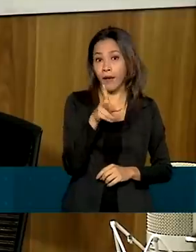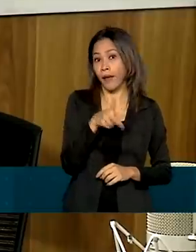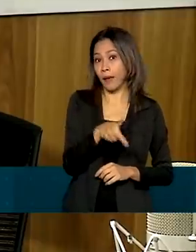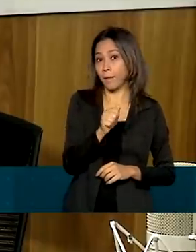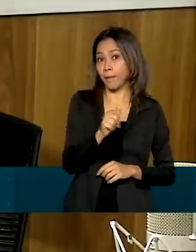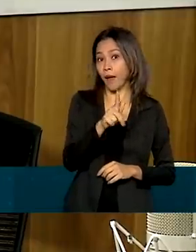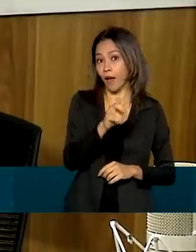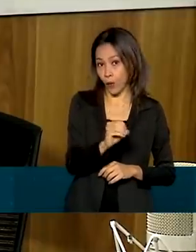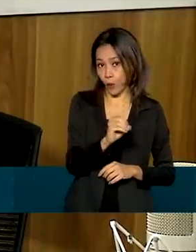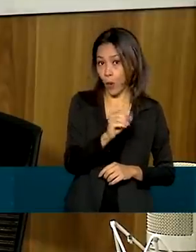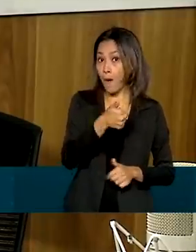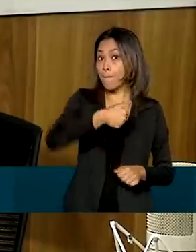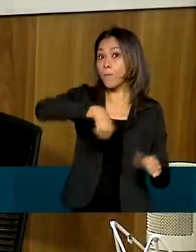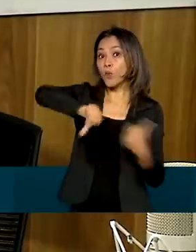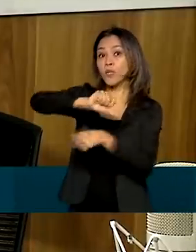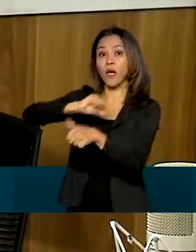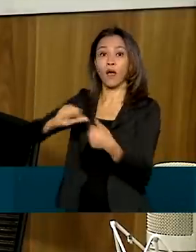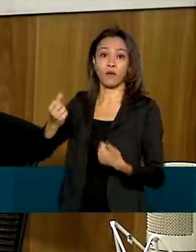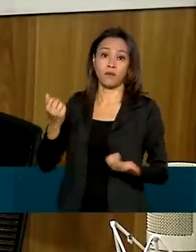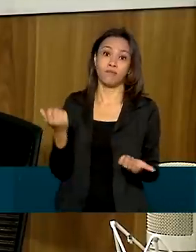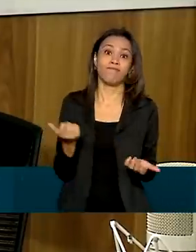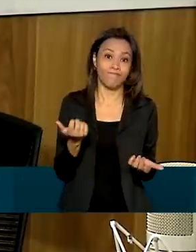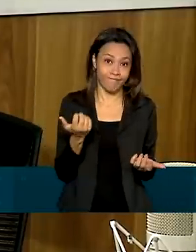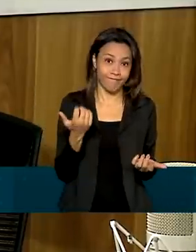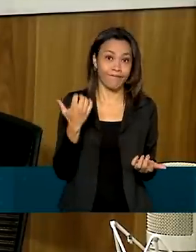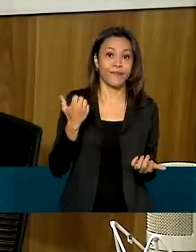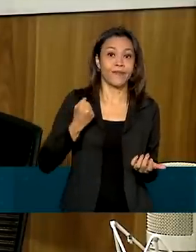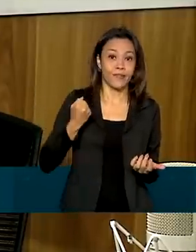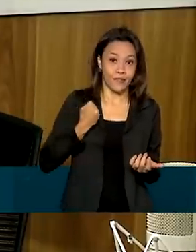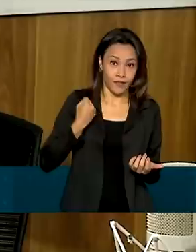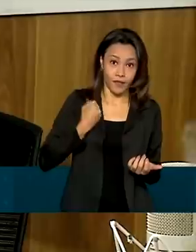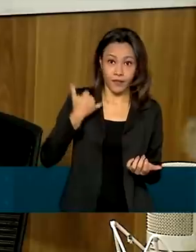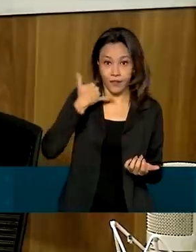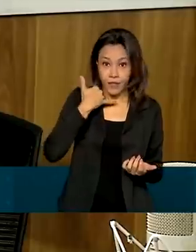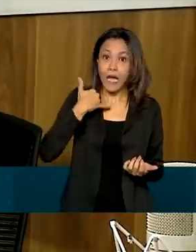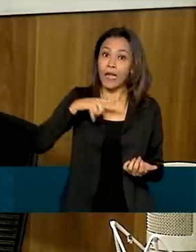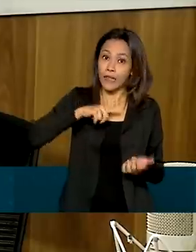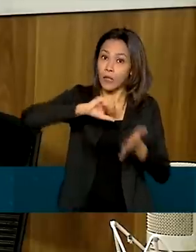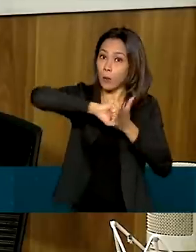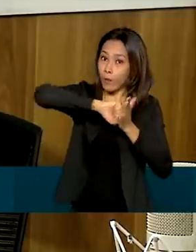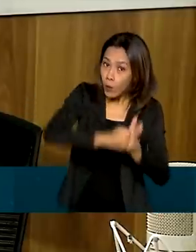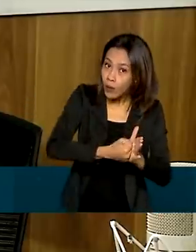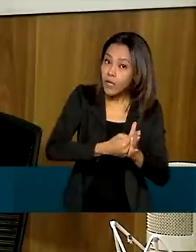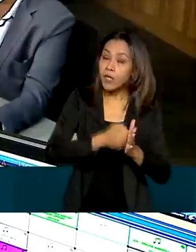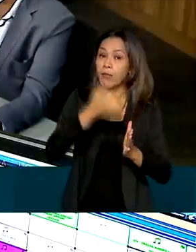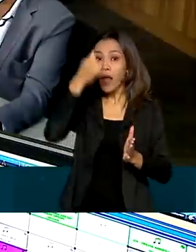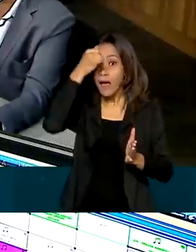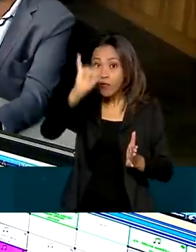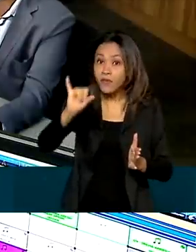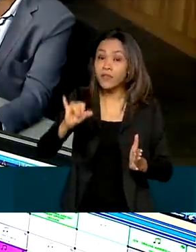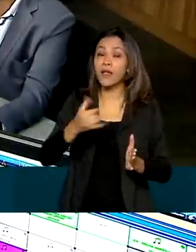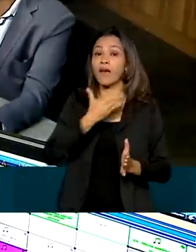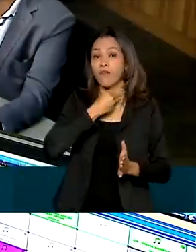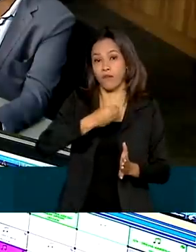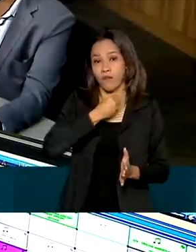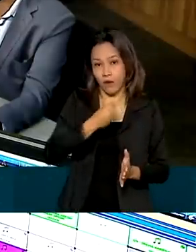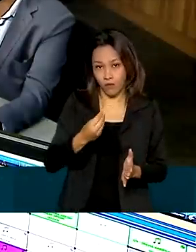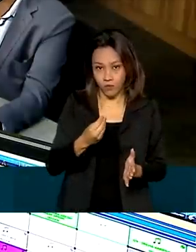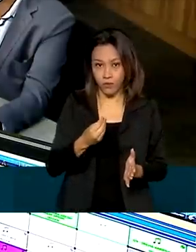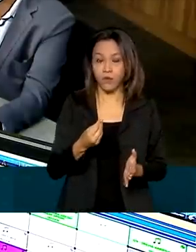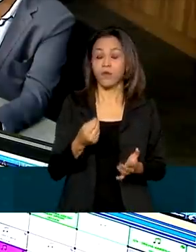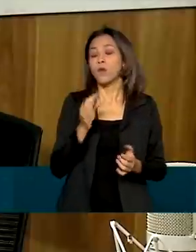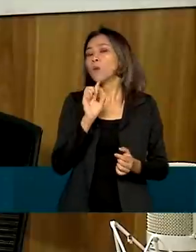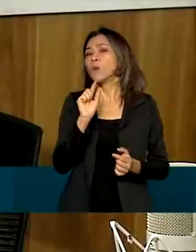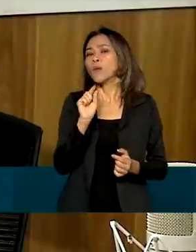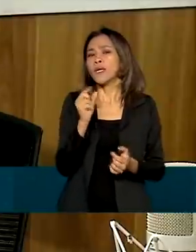mudando, mudaram de telefone, existe esse bloqueio para reduzir fraudes. Agora, o que a gente pede?